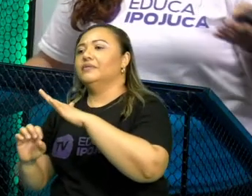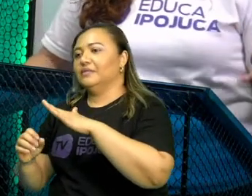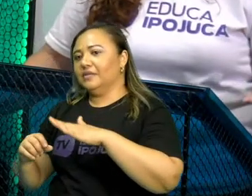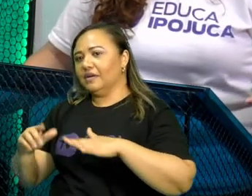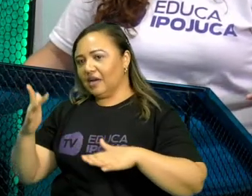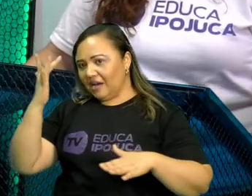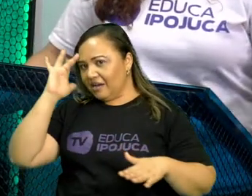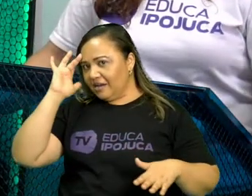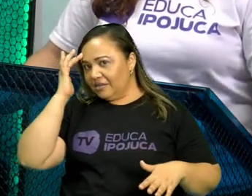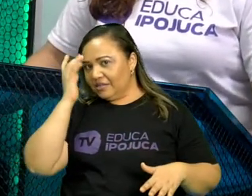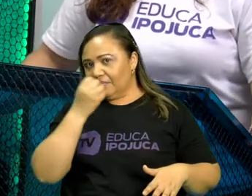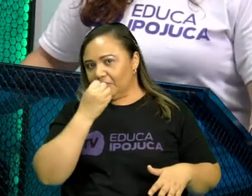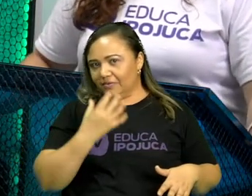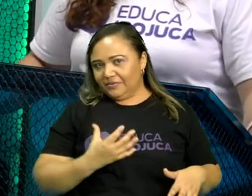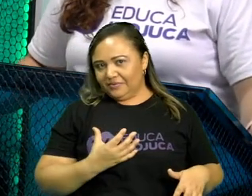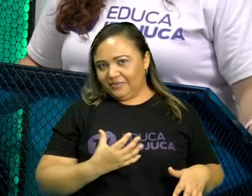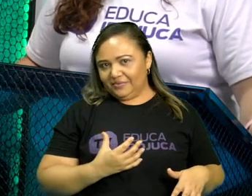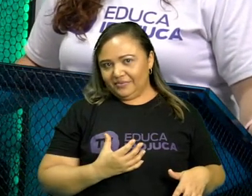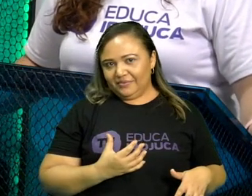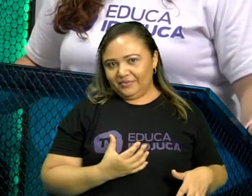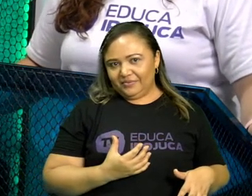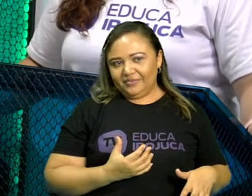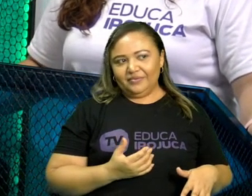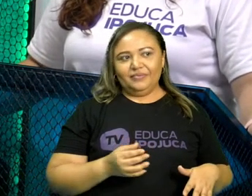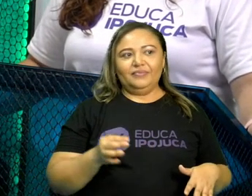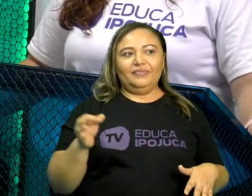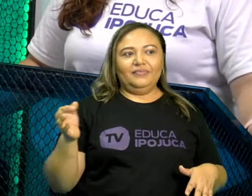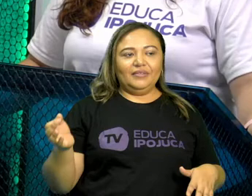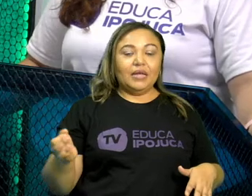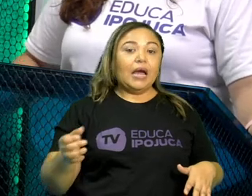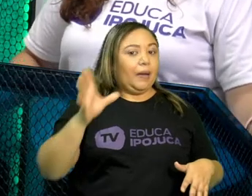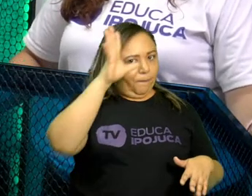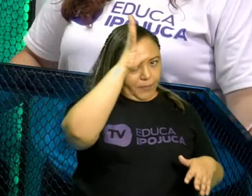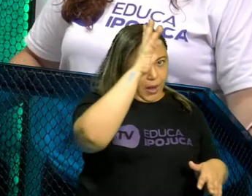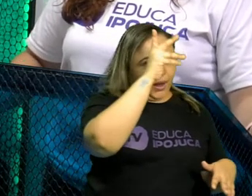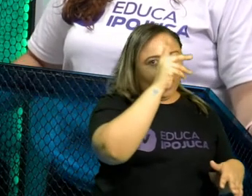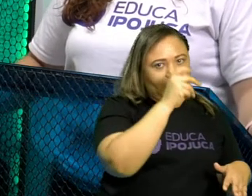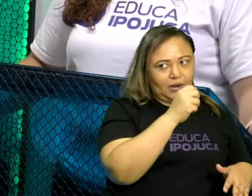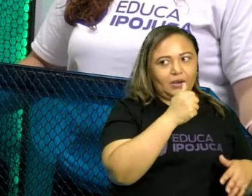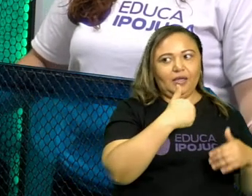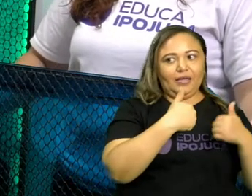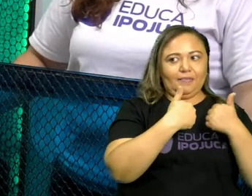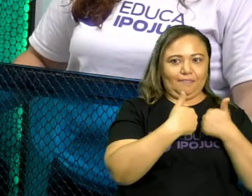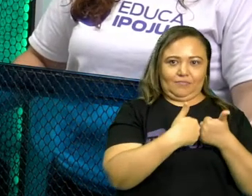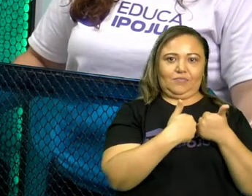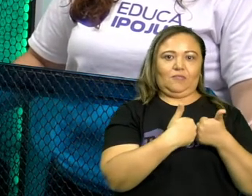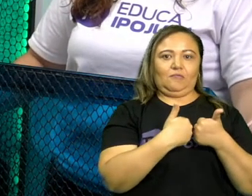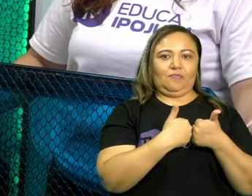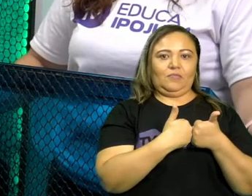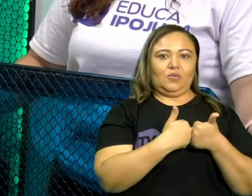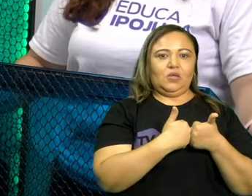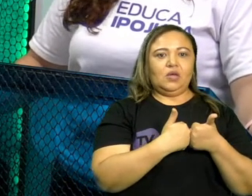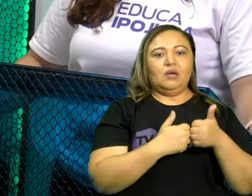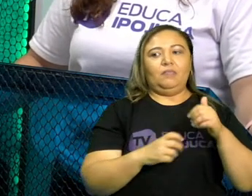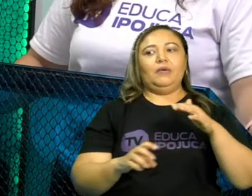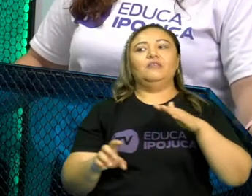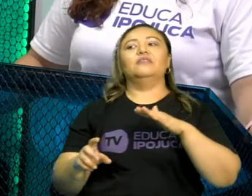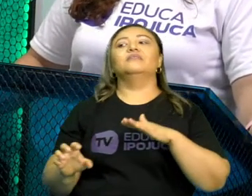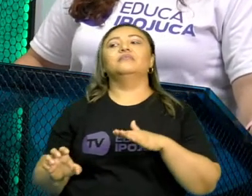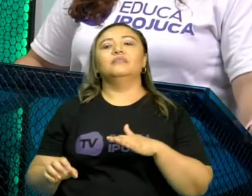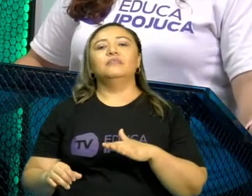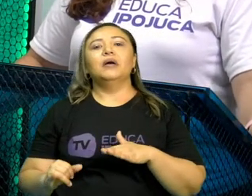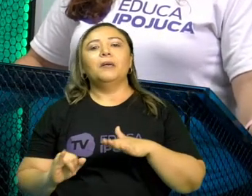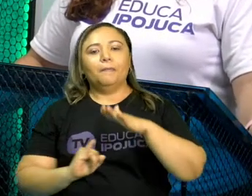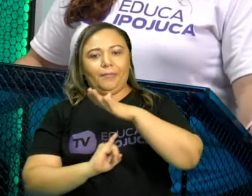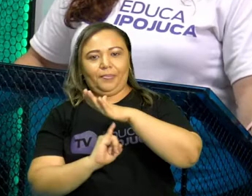comercializam frango, por exemplo. Então, para essas empresas, para essas instituições, isso não foi